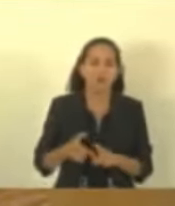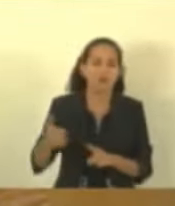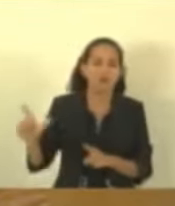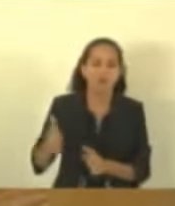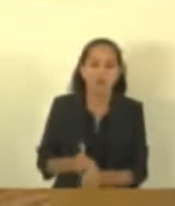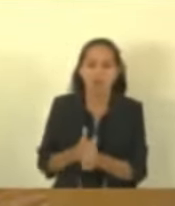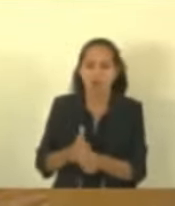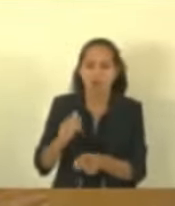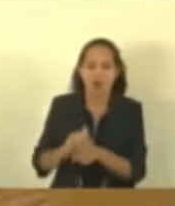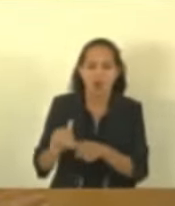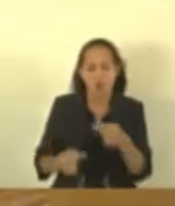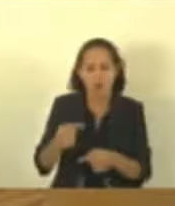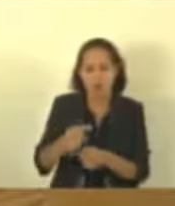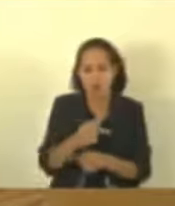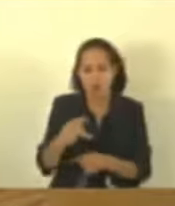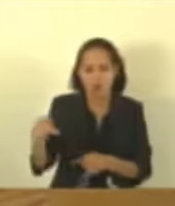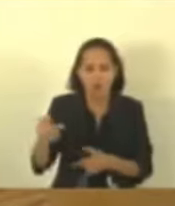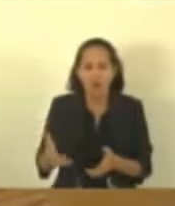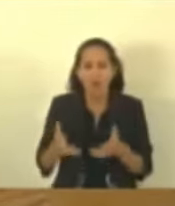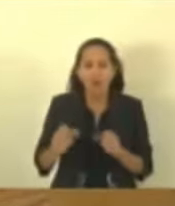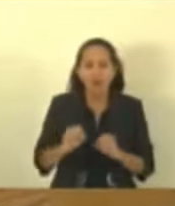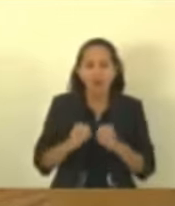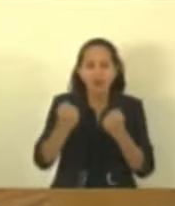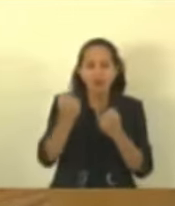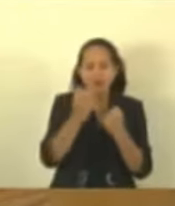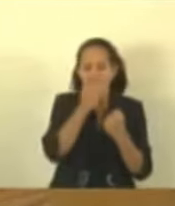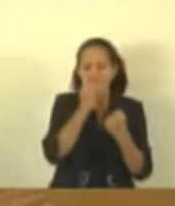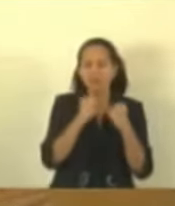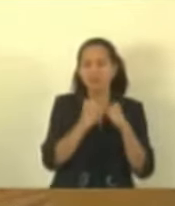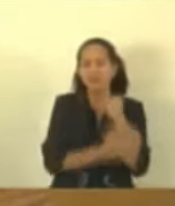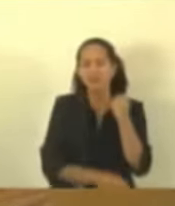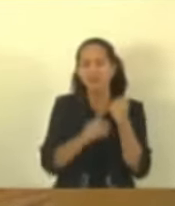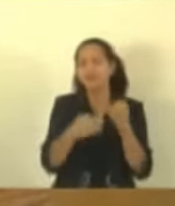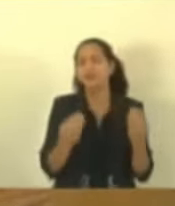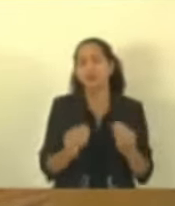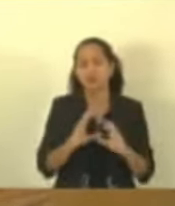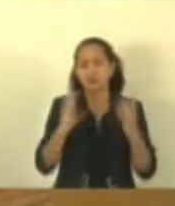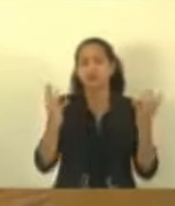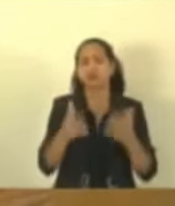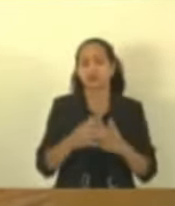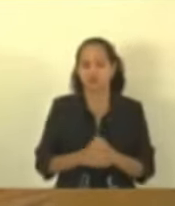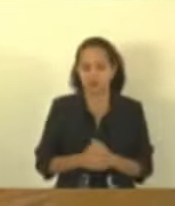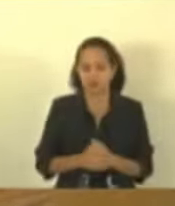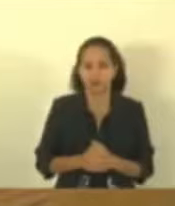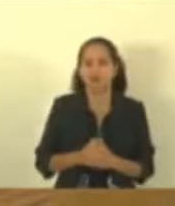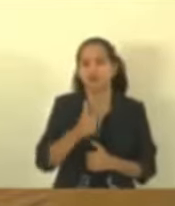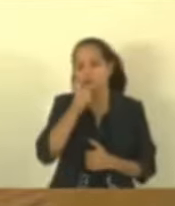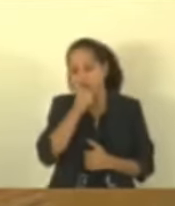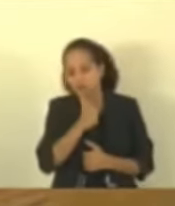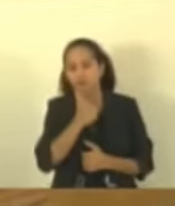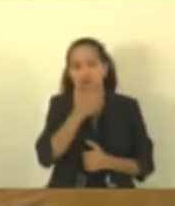os seus conchavos políticos, ficam querendo defender isso aí. Como que defende uma coisa dessa? Senhores, senhoras, crianças